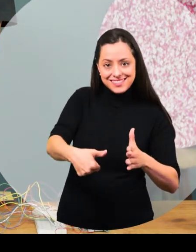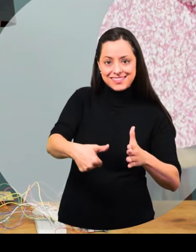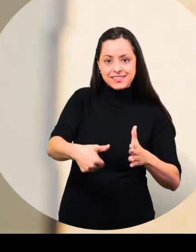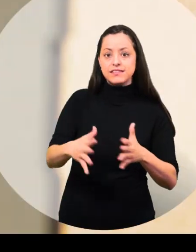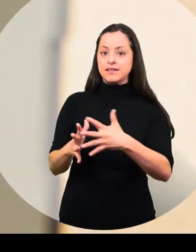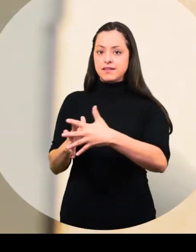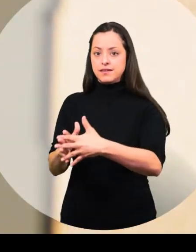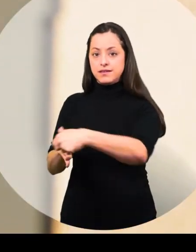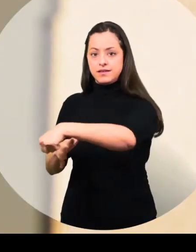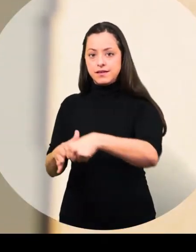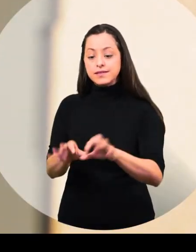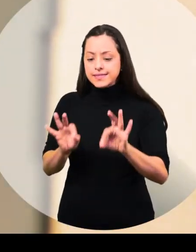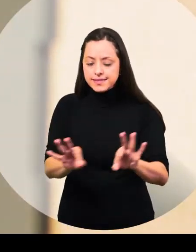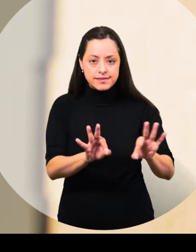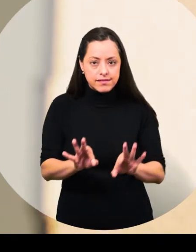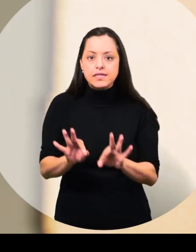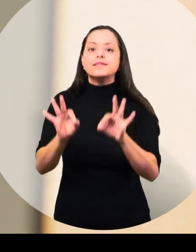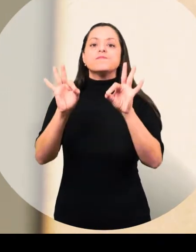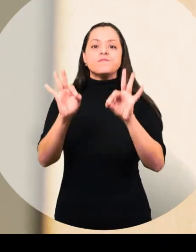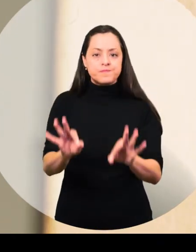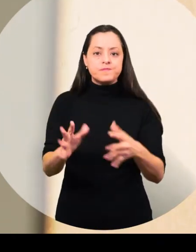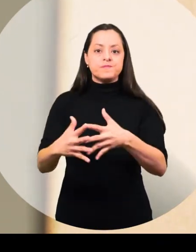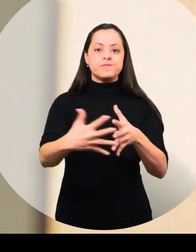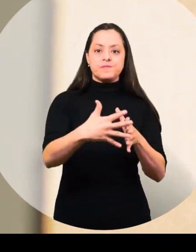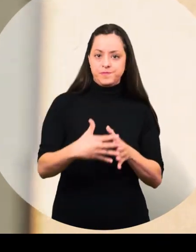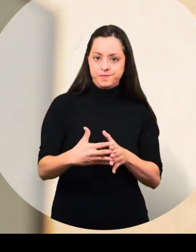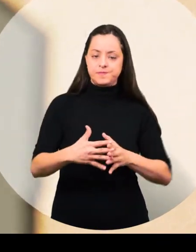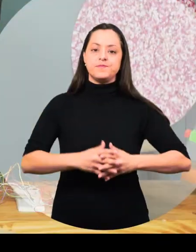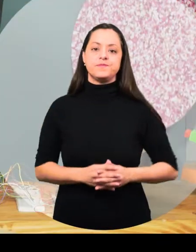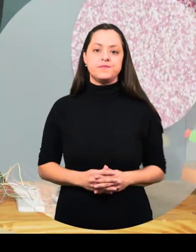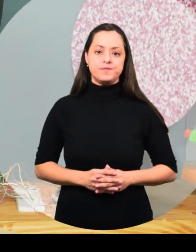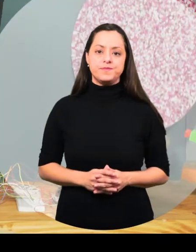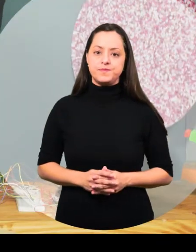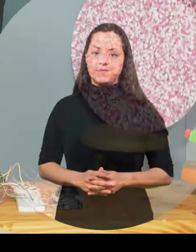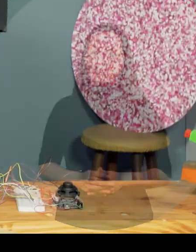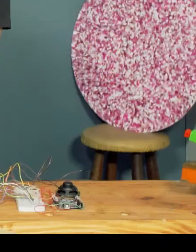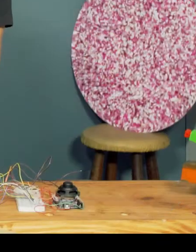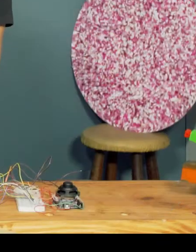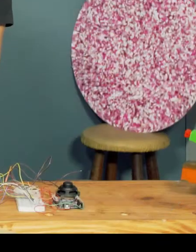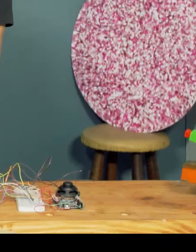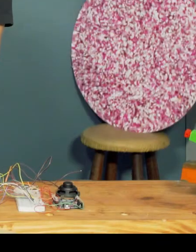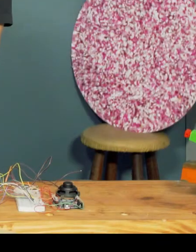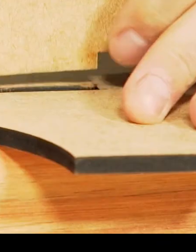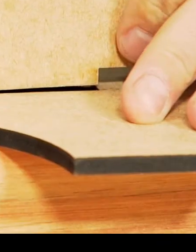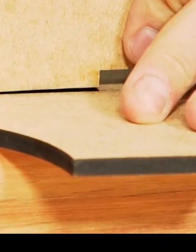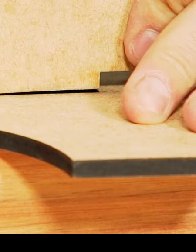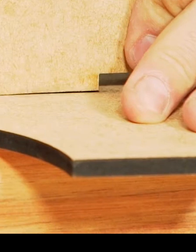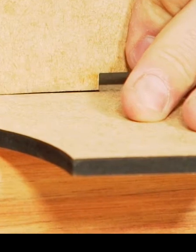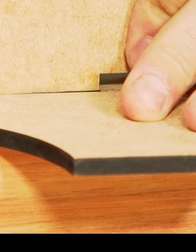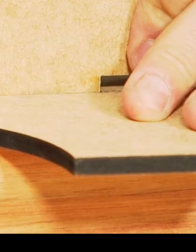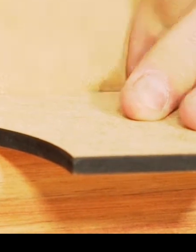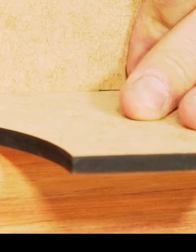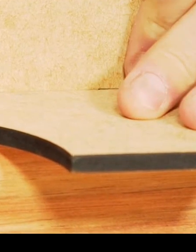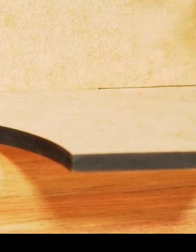crepe para ter a certeza dos encaixes da caixa. Lara e Gui encaixam